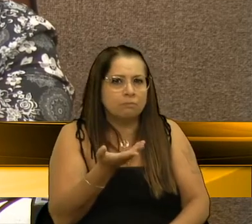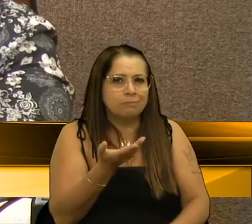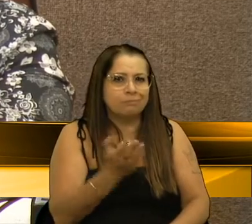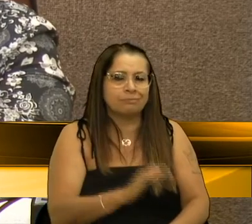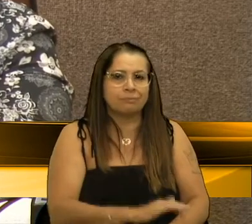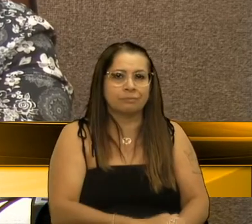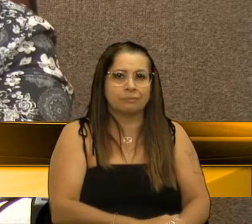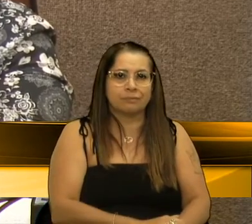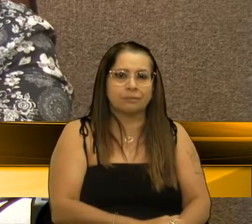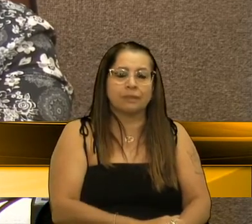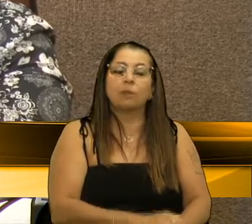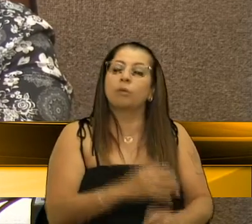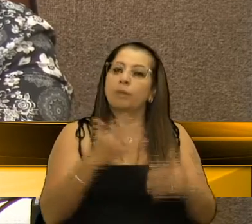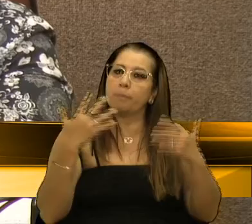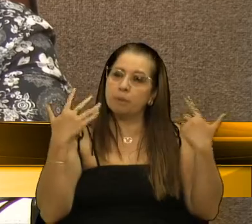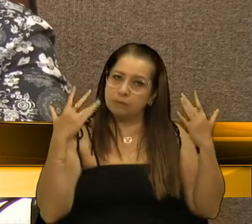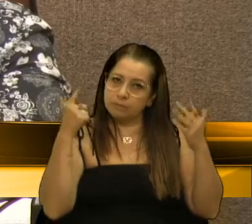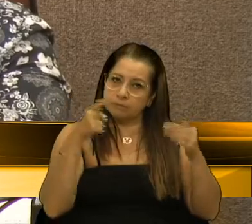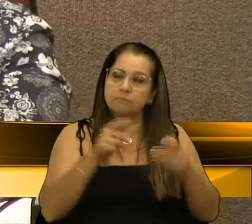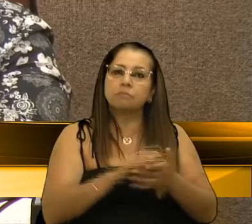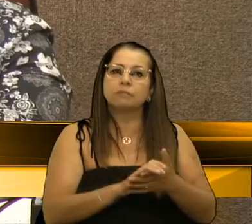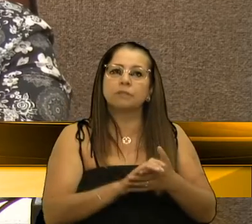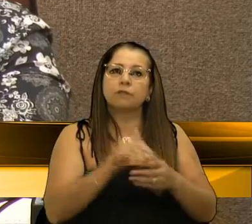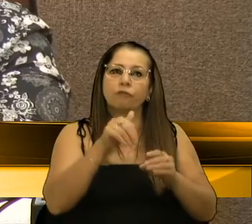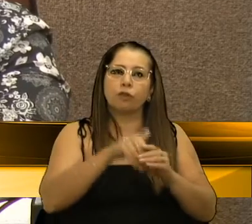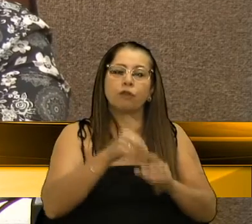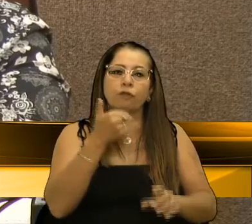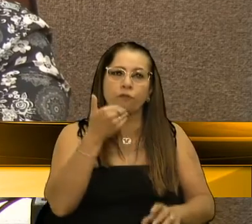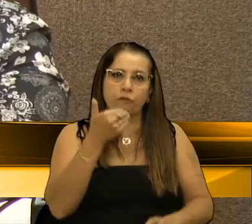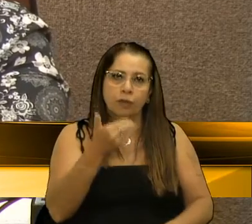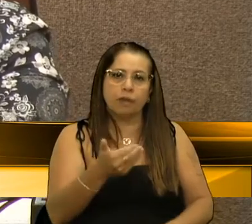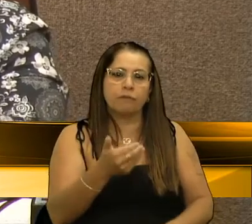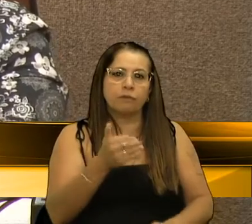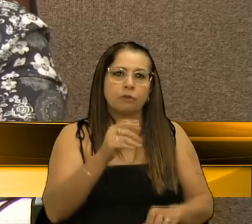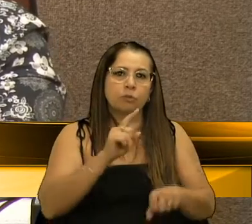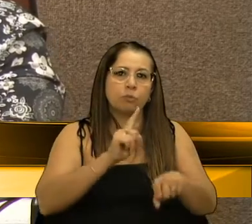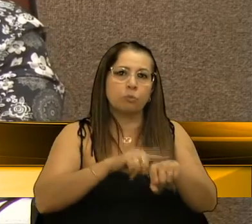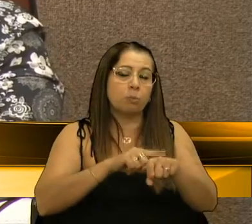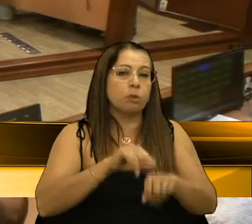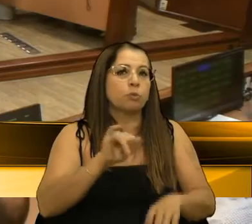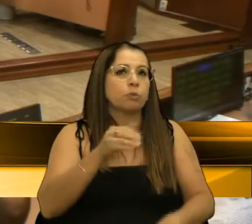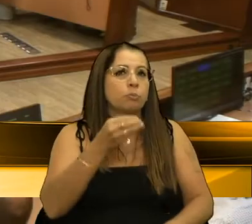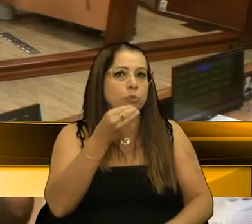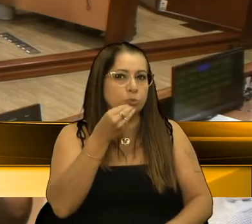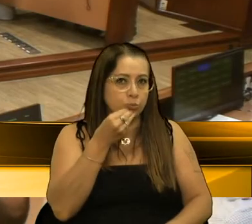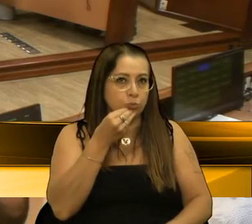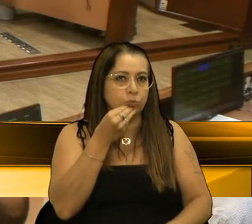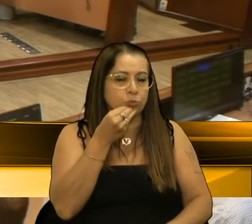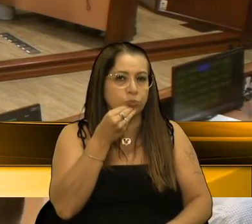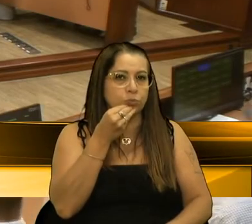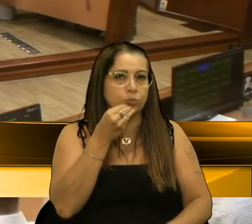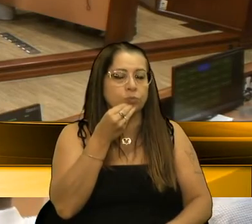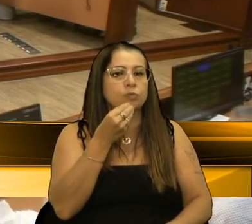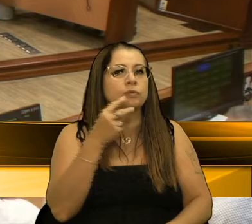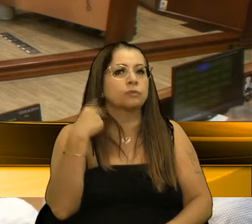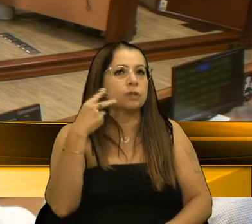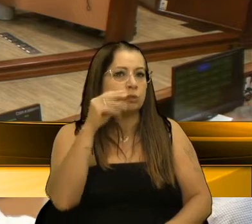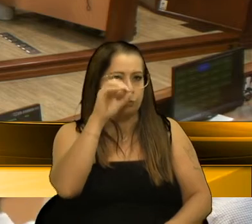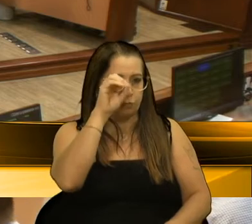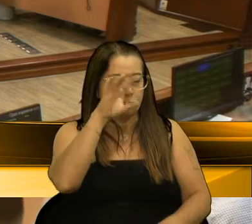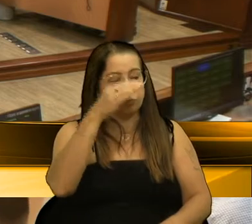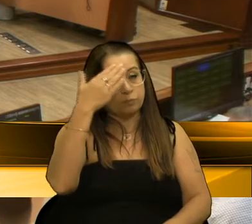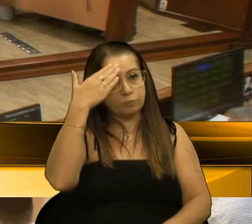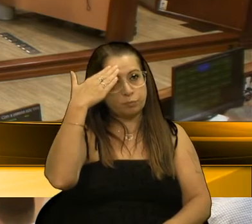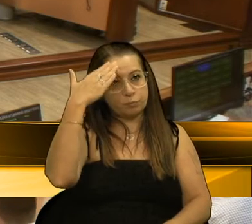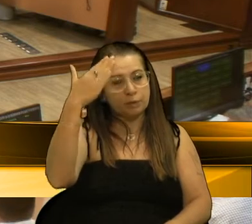Então, quero lhe parabenizar e dizer que voto favorável no momento oportuno. Quem mais pediu a palavra? Desculpe, vereador Filson. Obrigado,